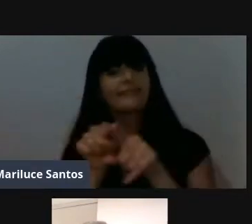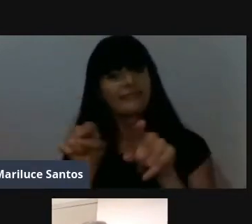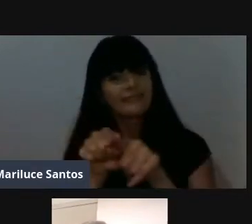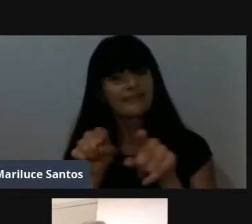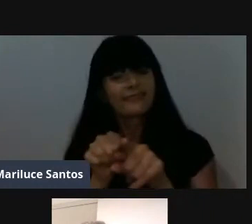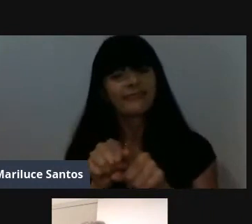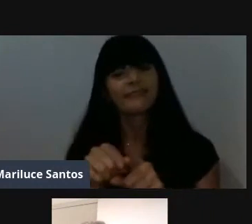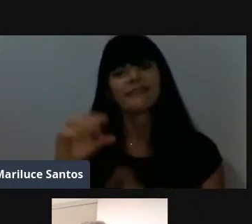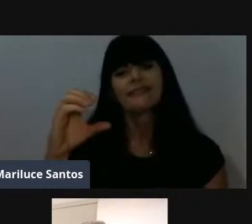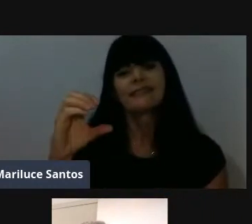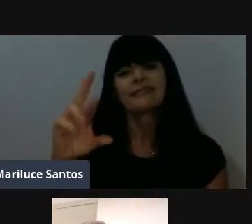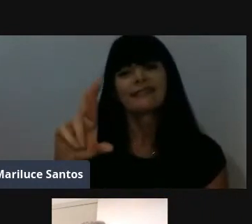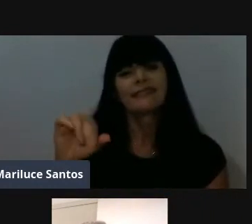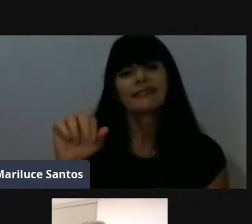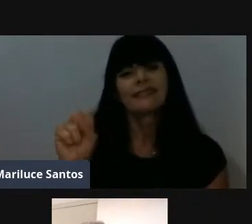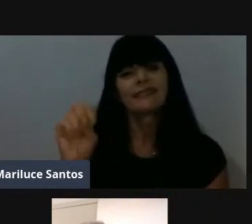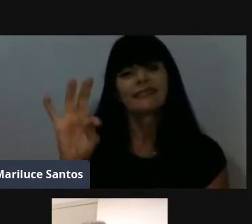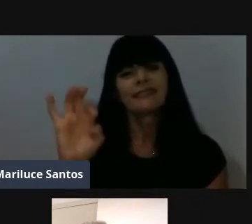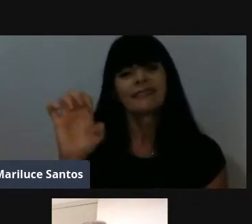Christiana,